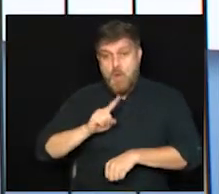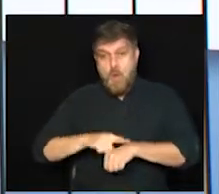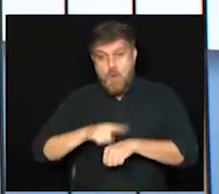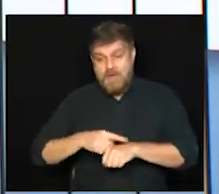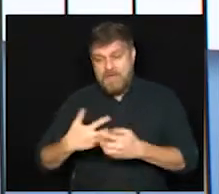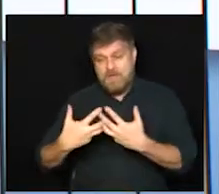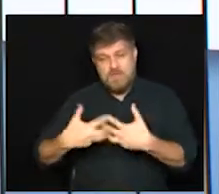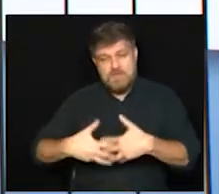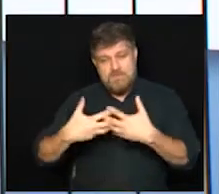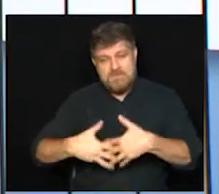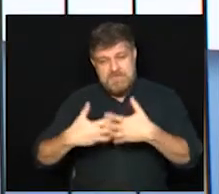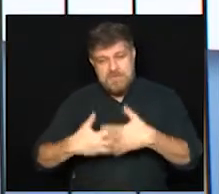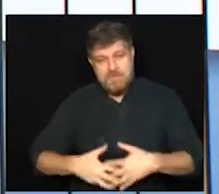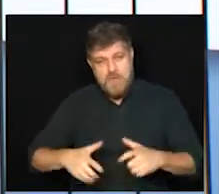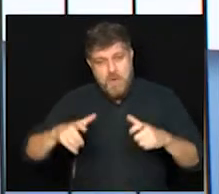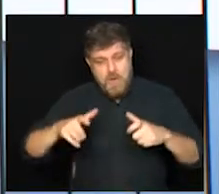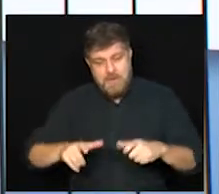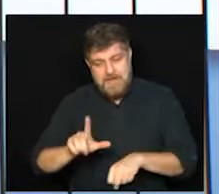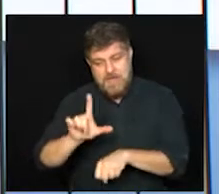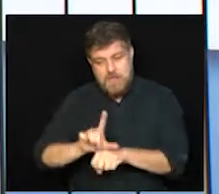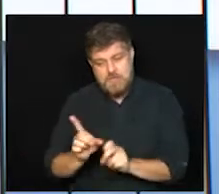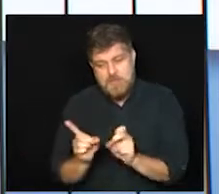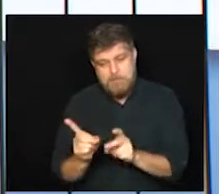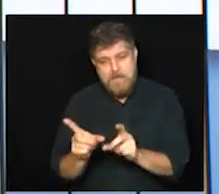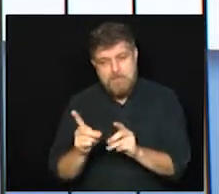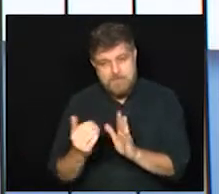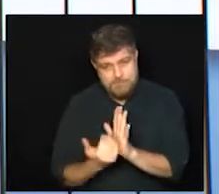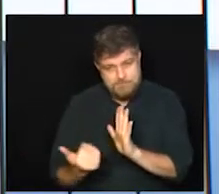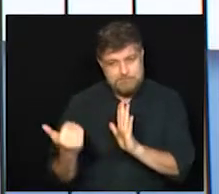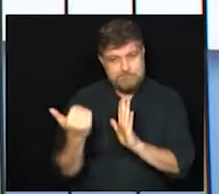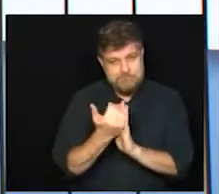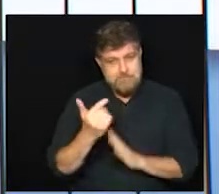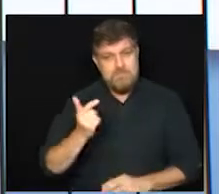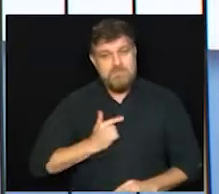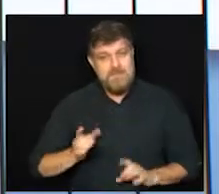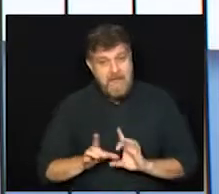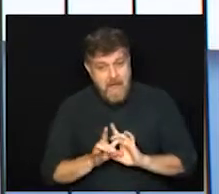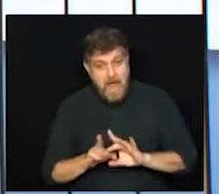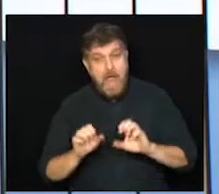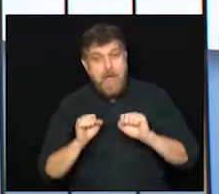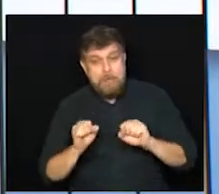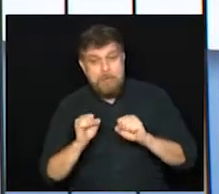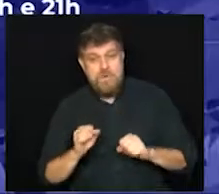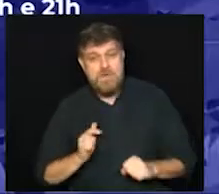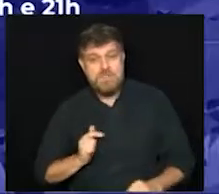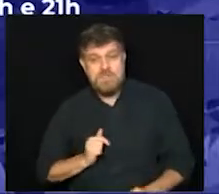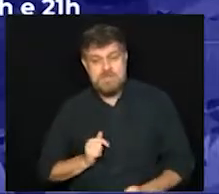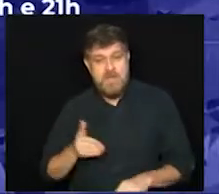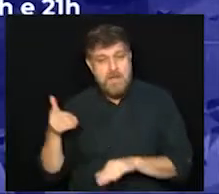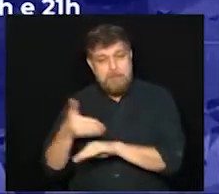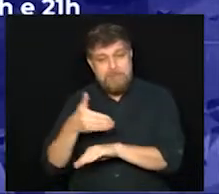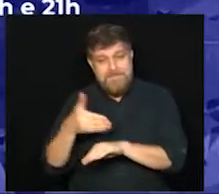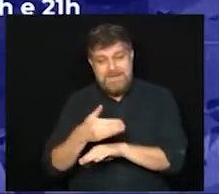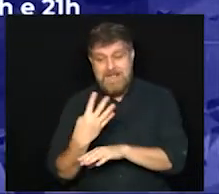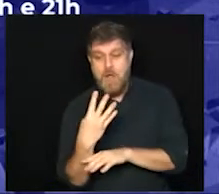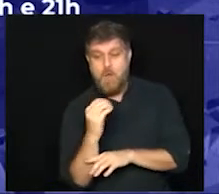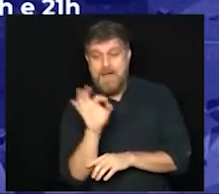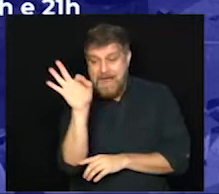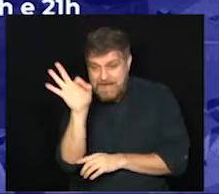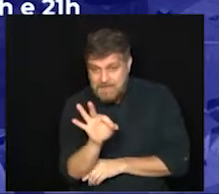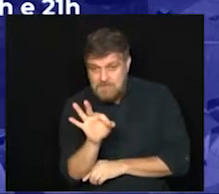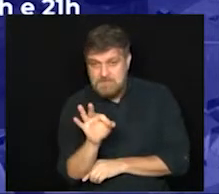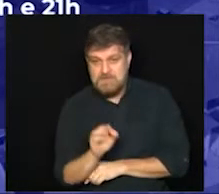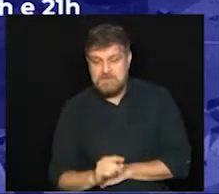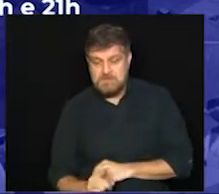funcionamento de estabelecimentos comerciais com autorização para capacidade de até 40% dos